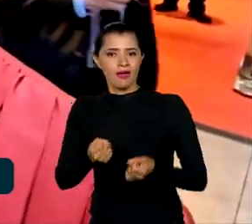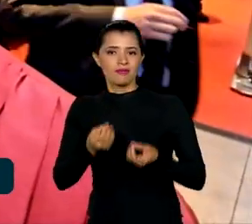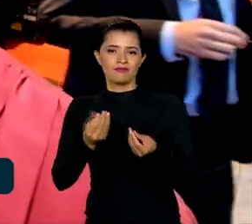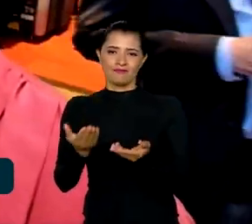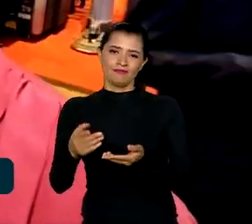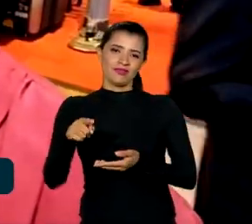esse debate.